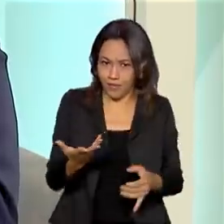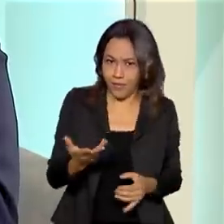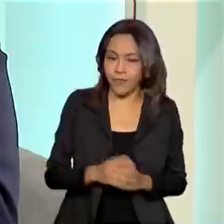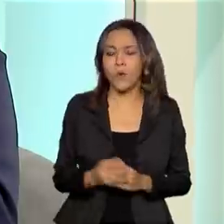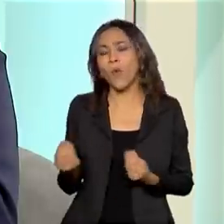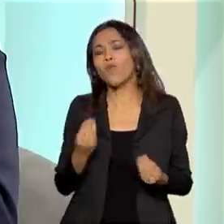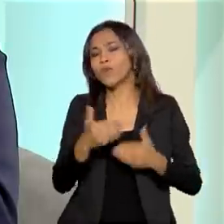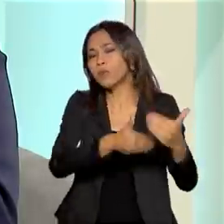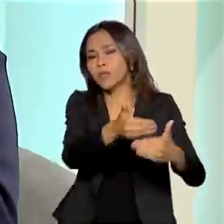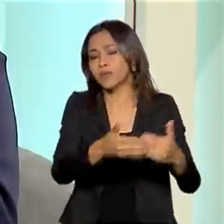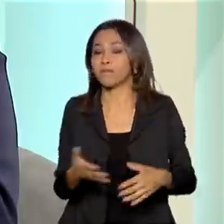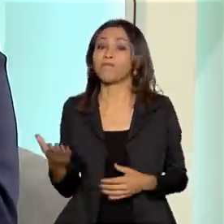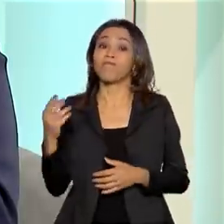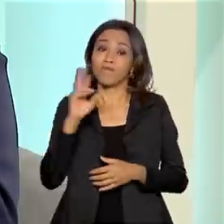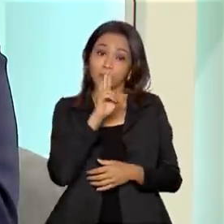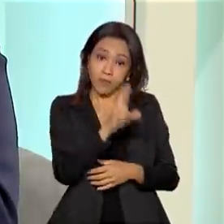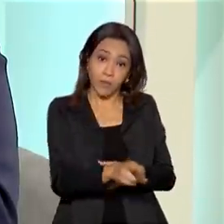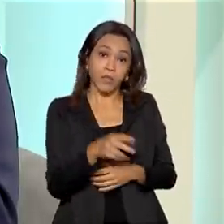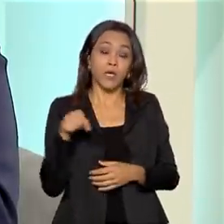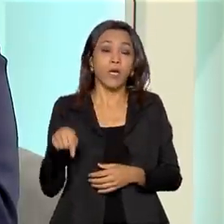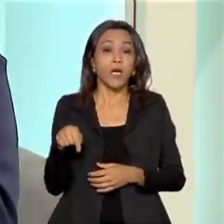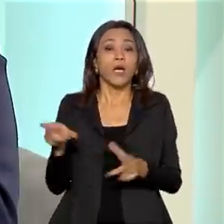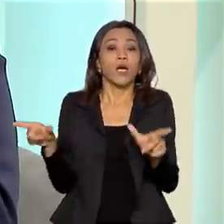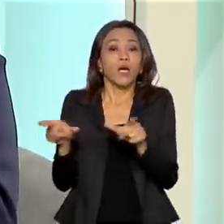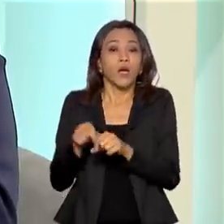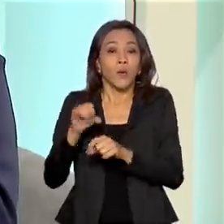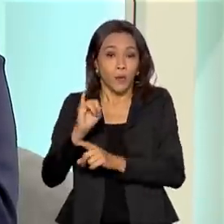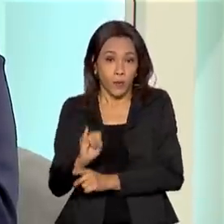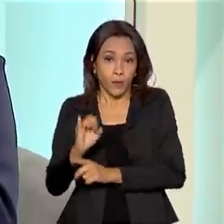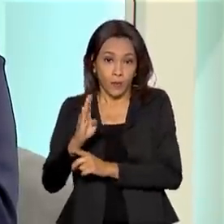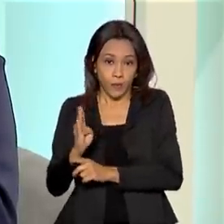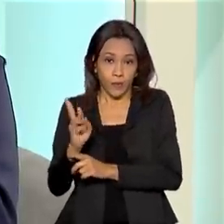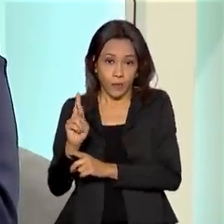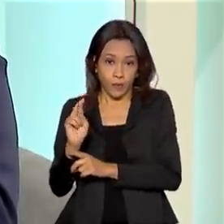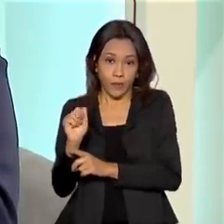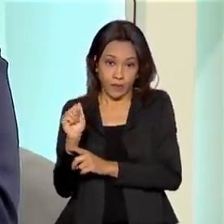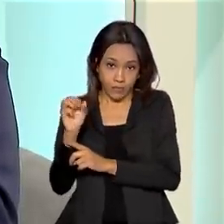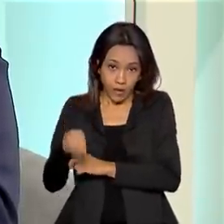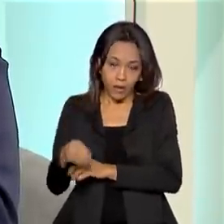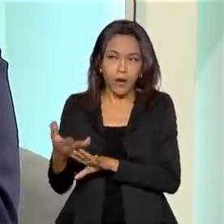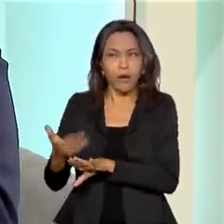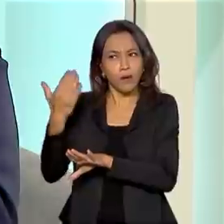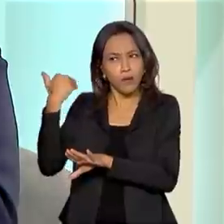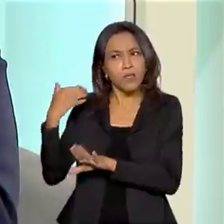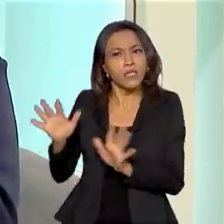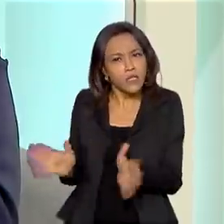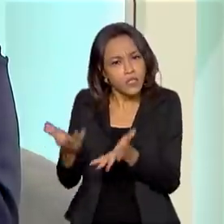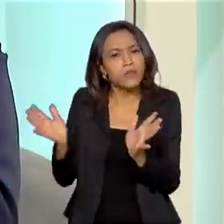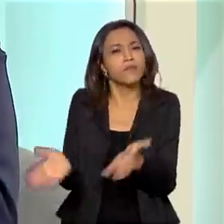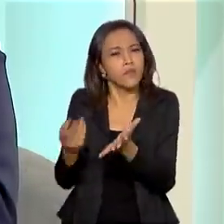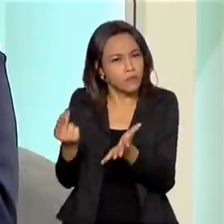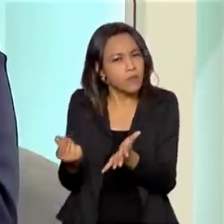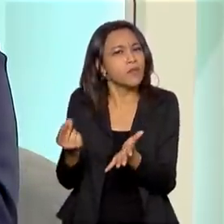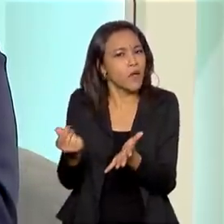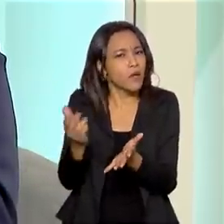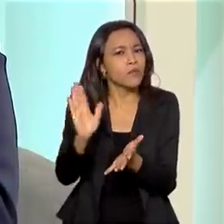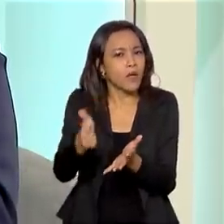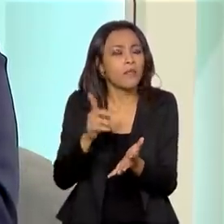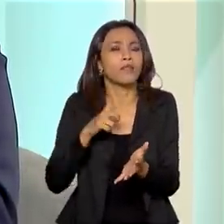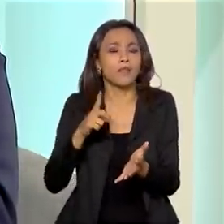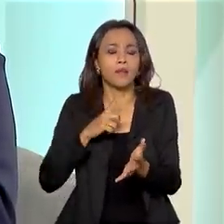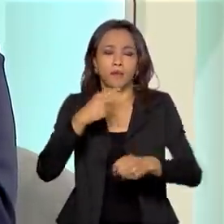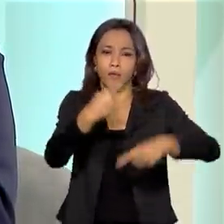processo que o Ibram já vem, de alguma maneira, incentivando há bastante tempo. O Ibram tem uma política de